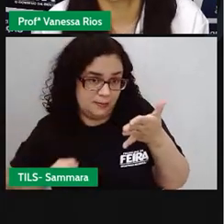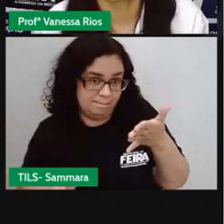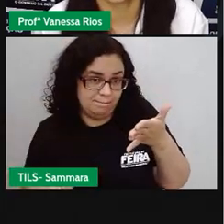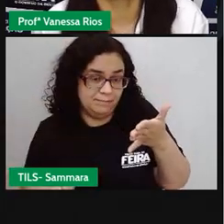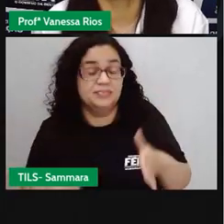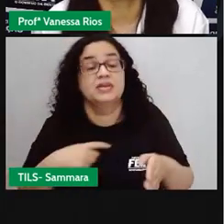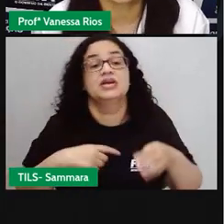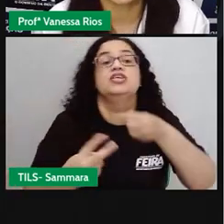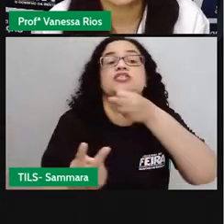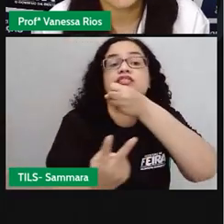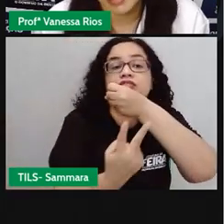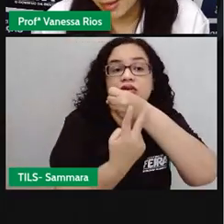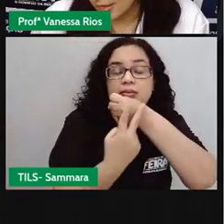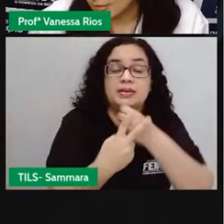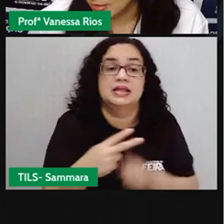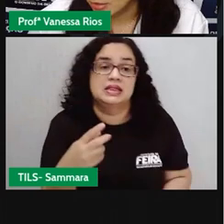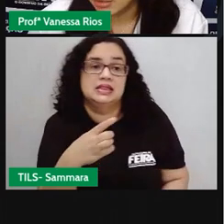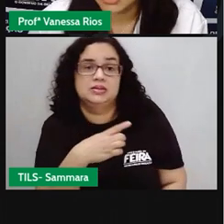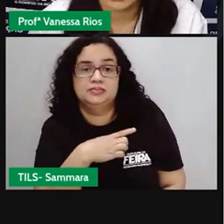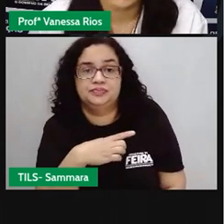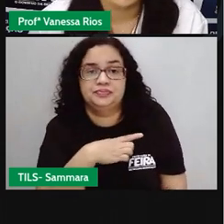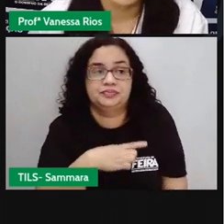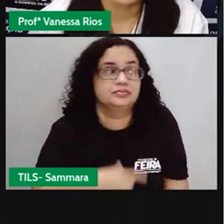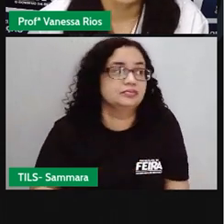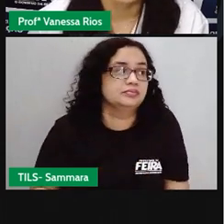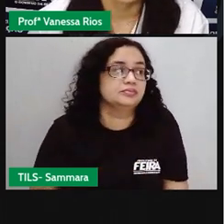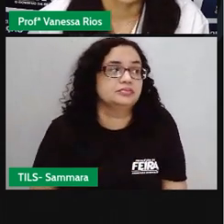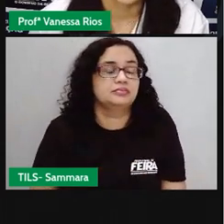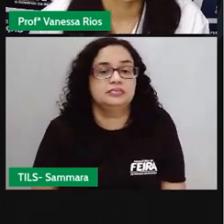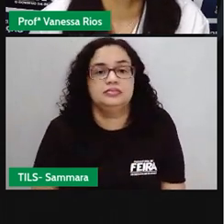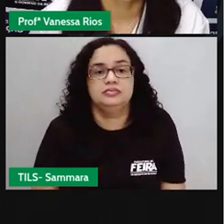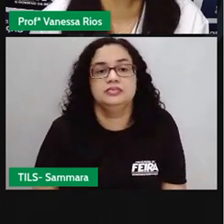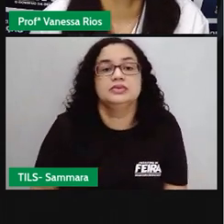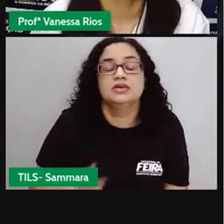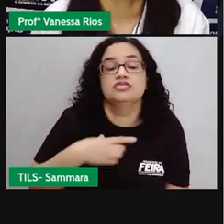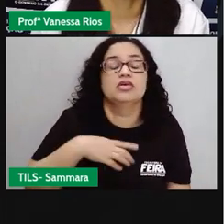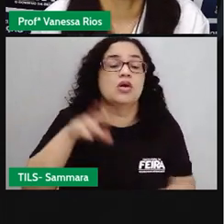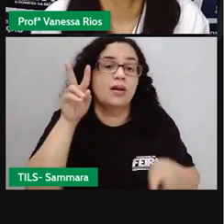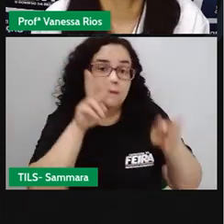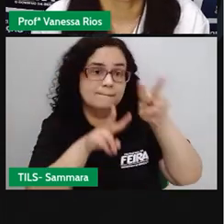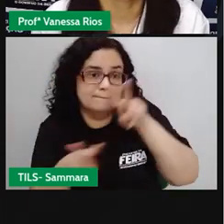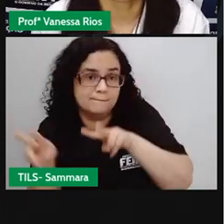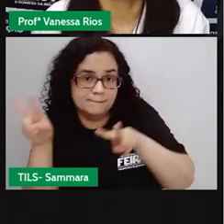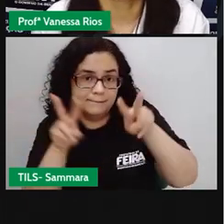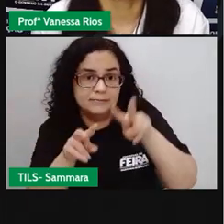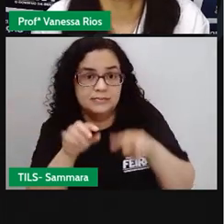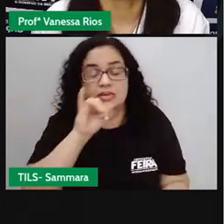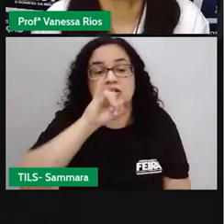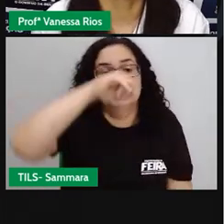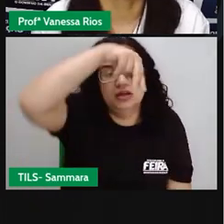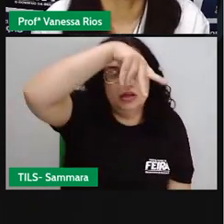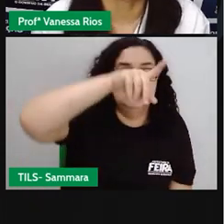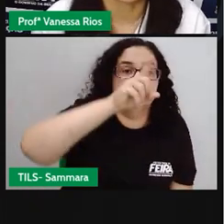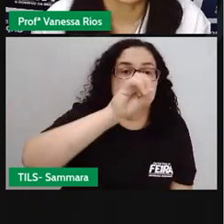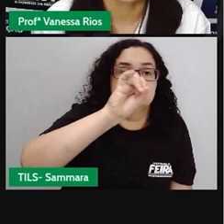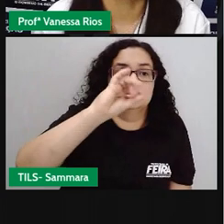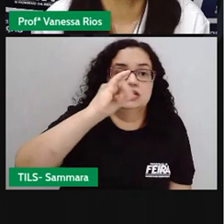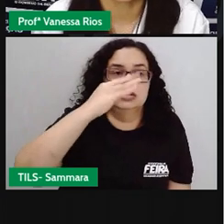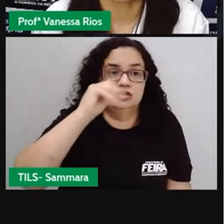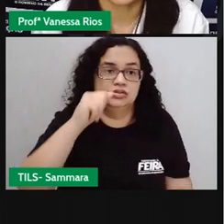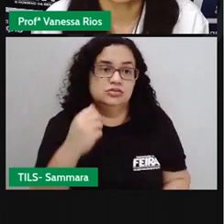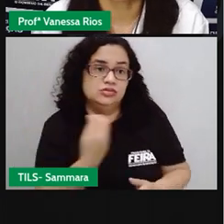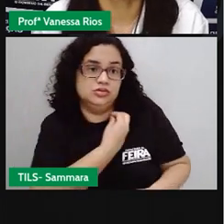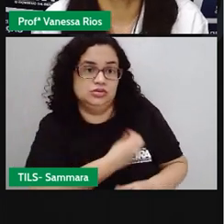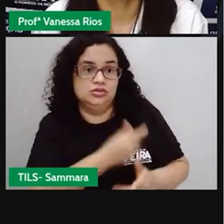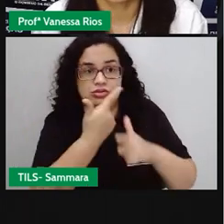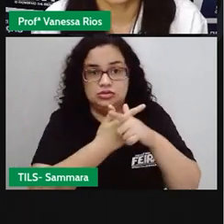o modo em que os verbos mais aparecem. E aí a gente observa o modo indicativo dividido em presente